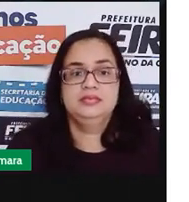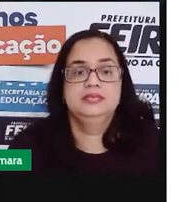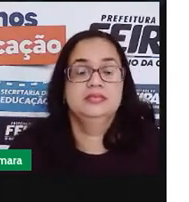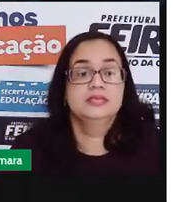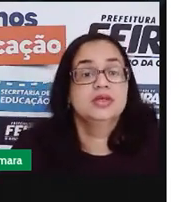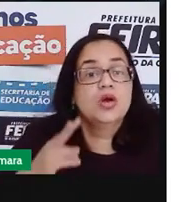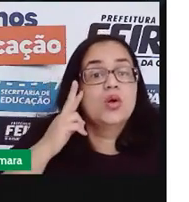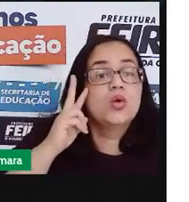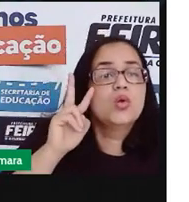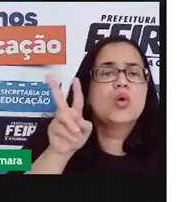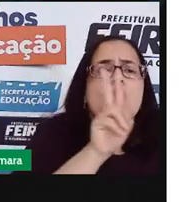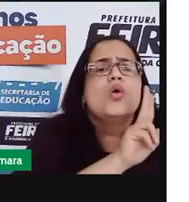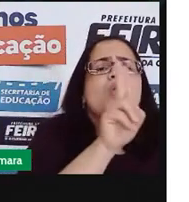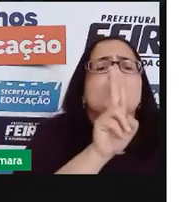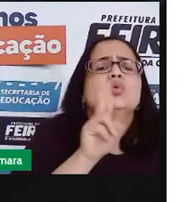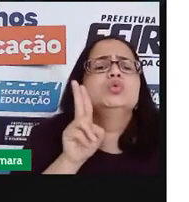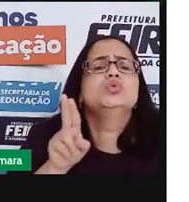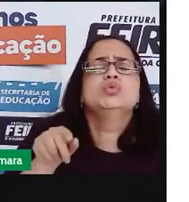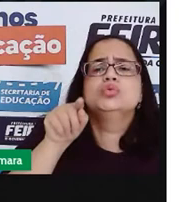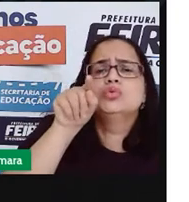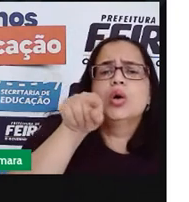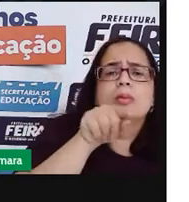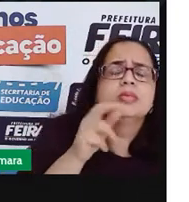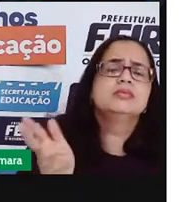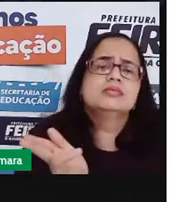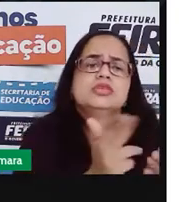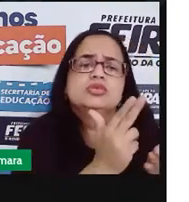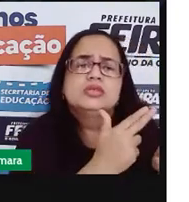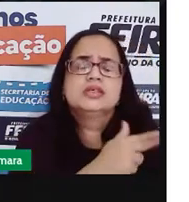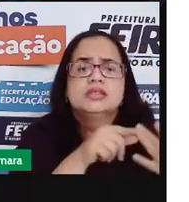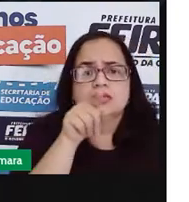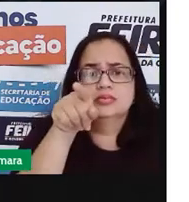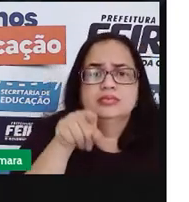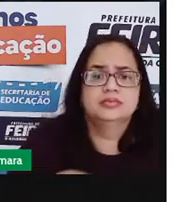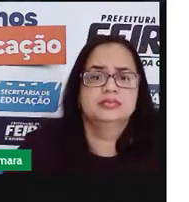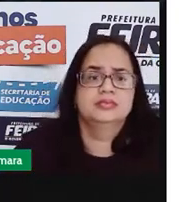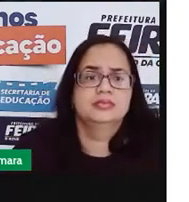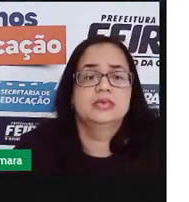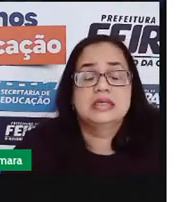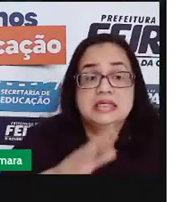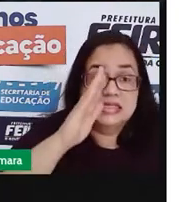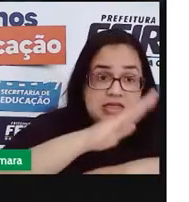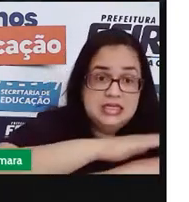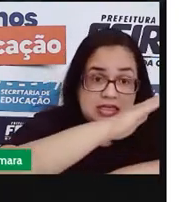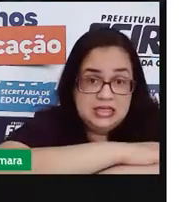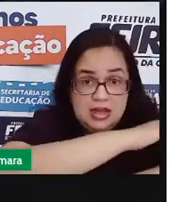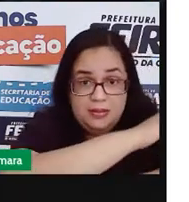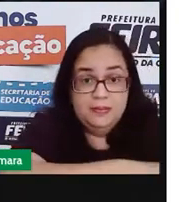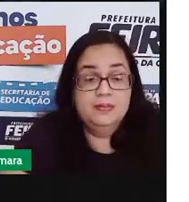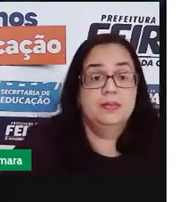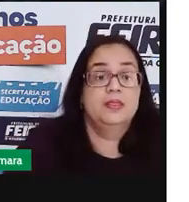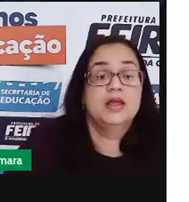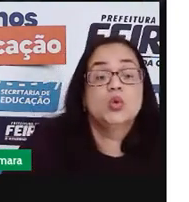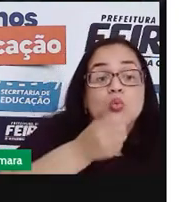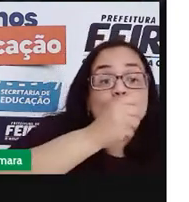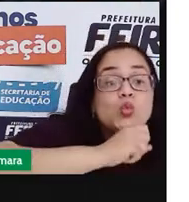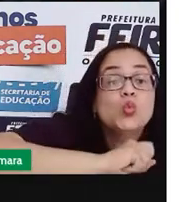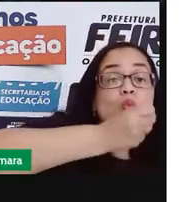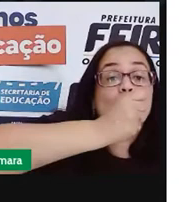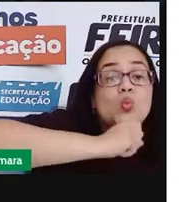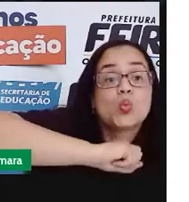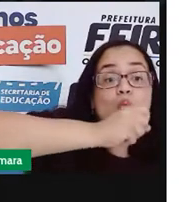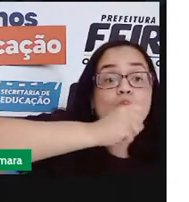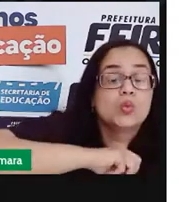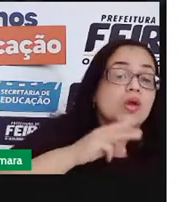Fala pra mim o nome dessas imagens que estão aparecendo. Sapo, sorvete,